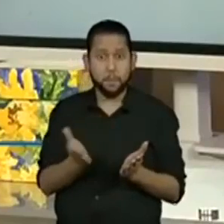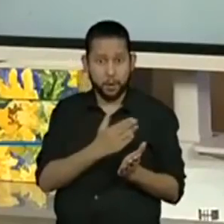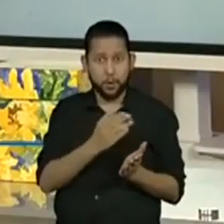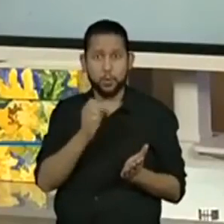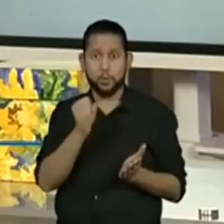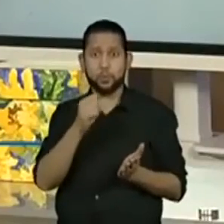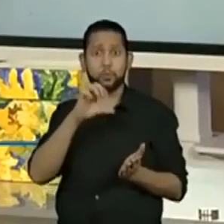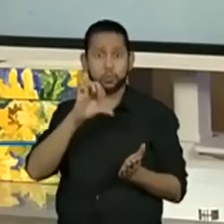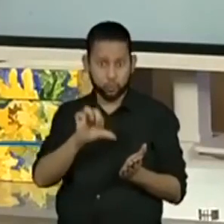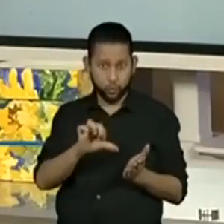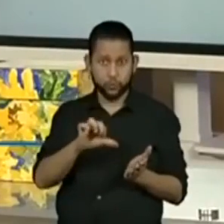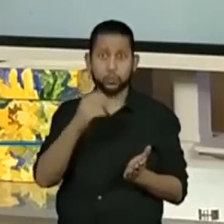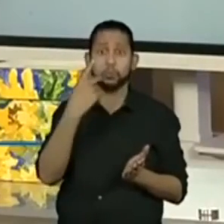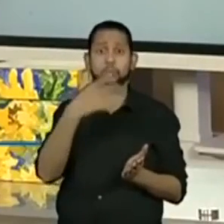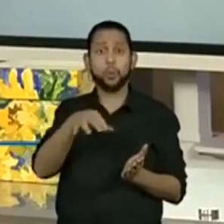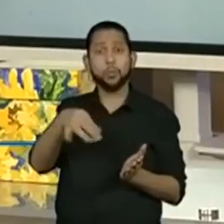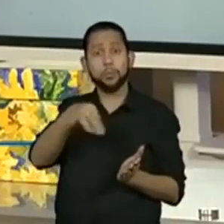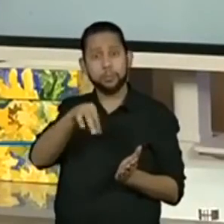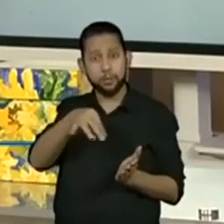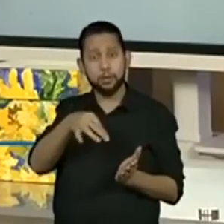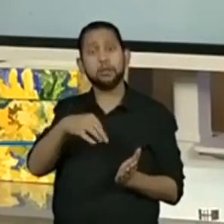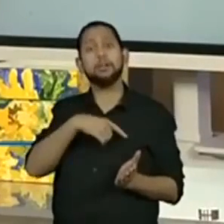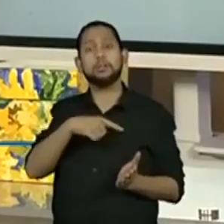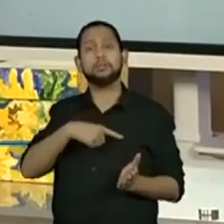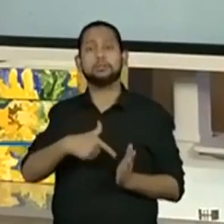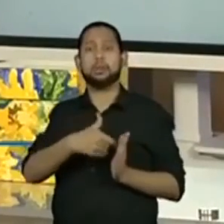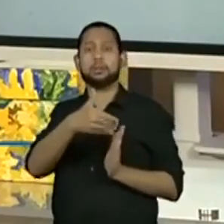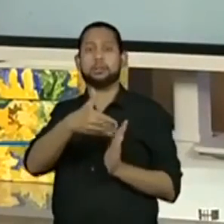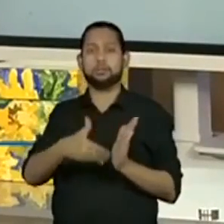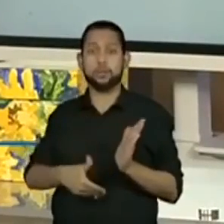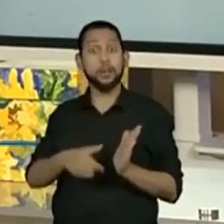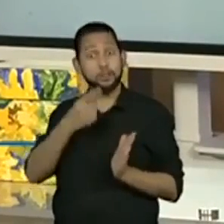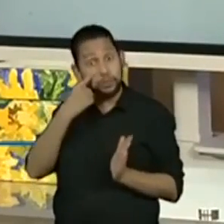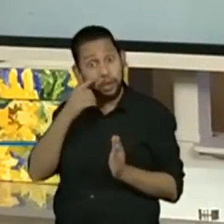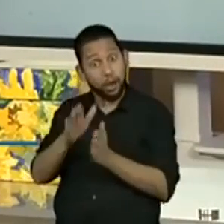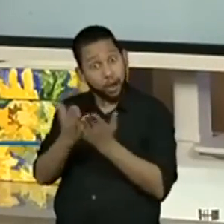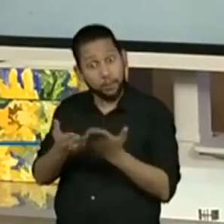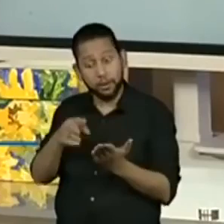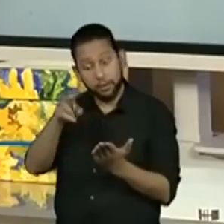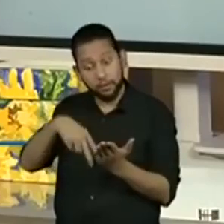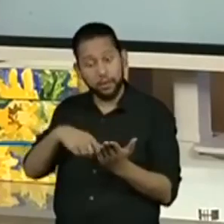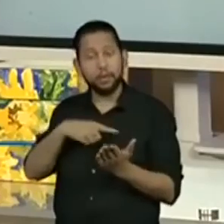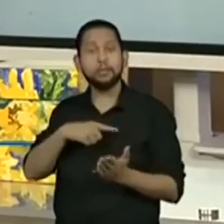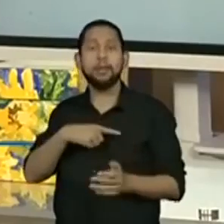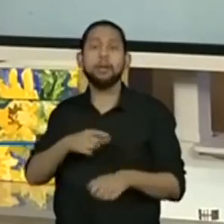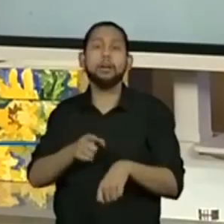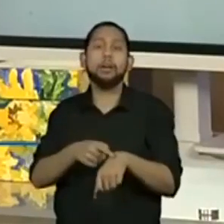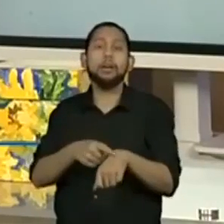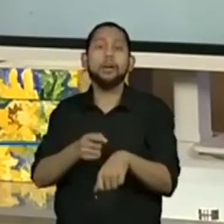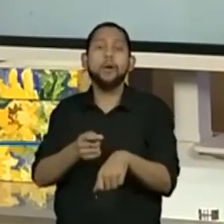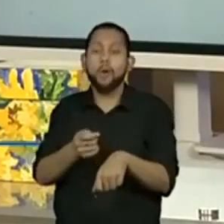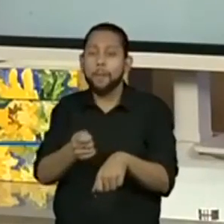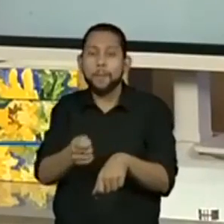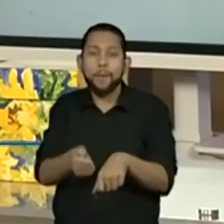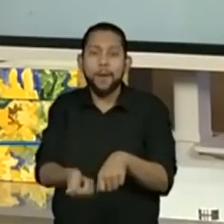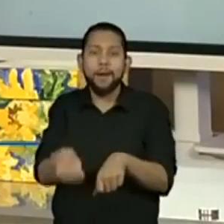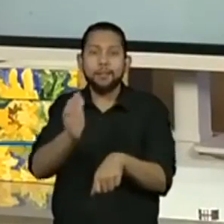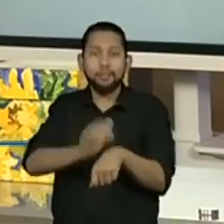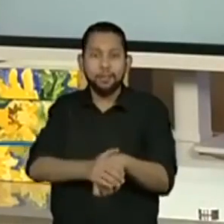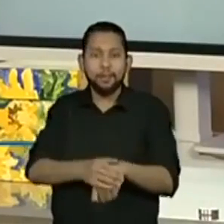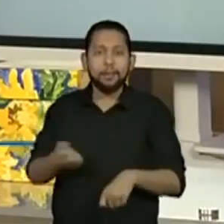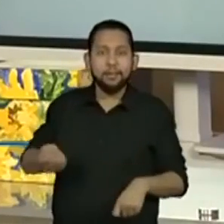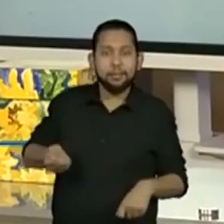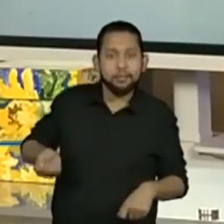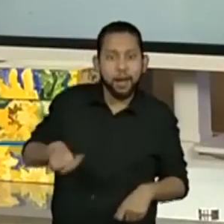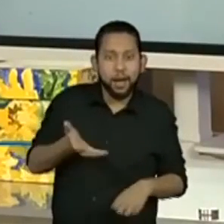89 do EMAI, volume 2, ok? Dá uma olhadinha aí, que tem lá cara e coroa, tem jogo de dados,